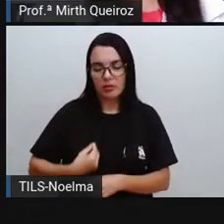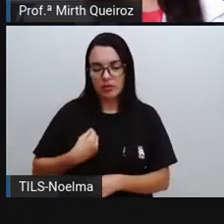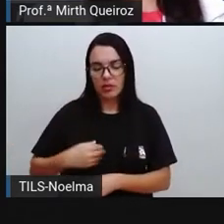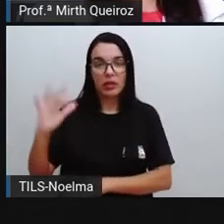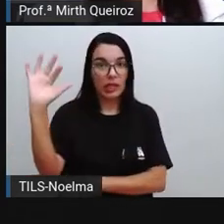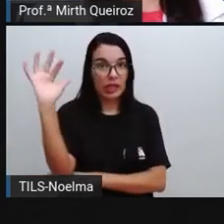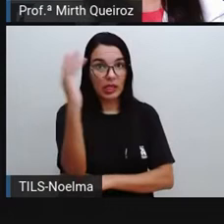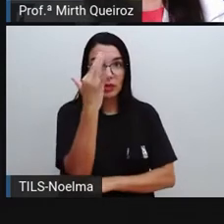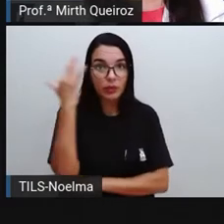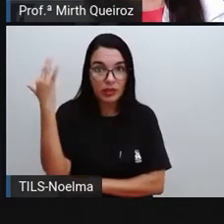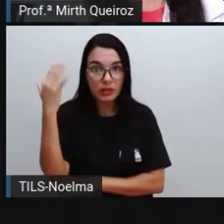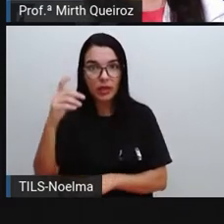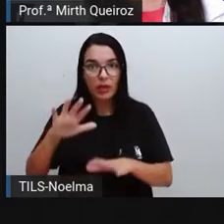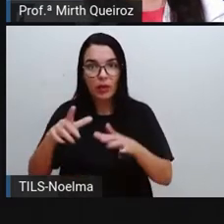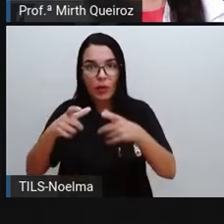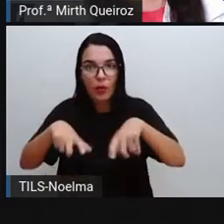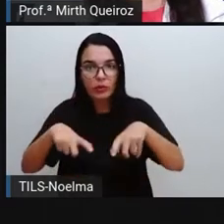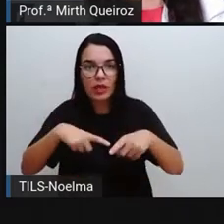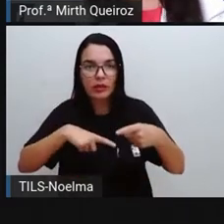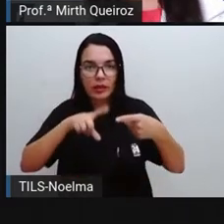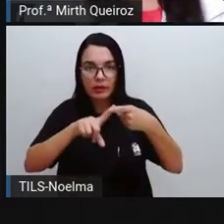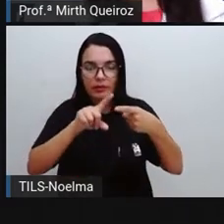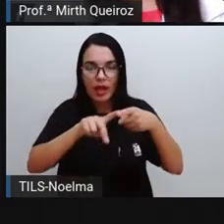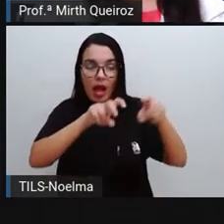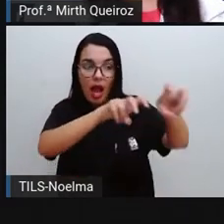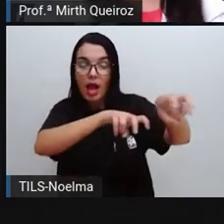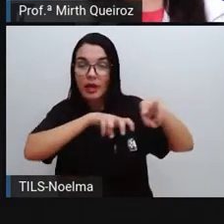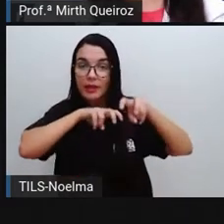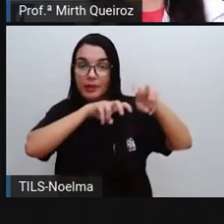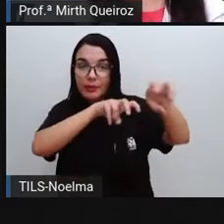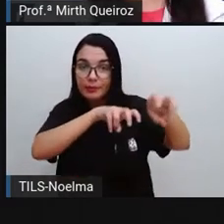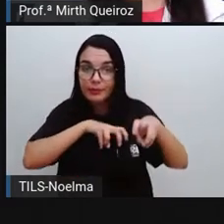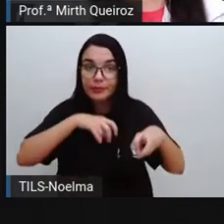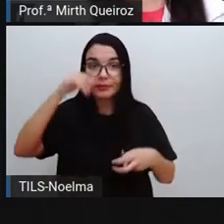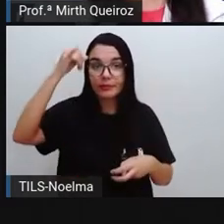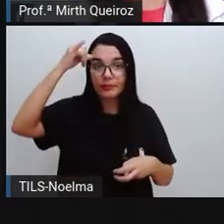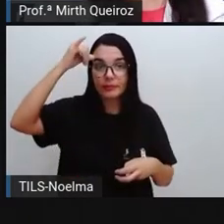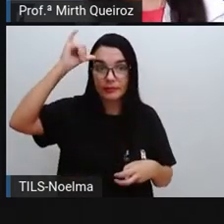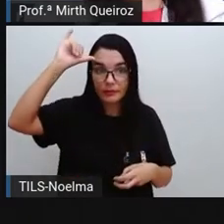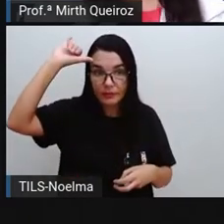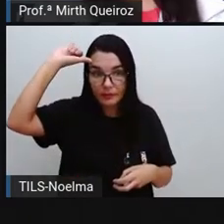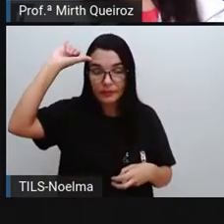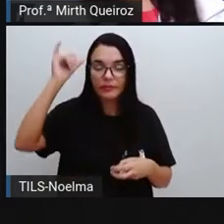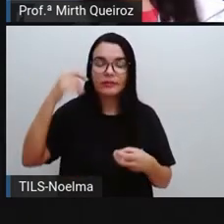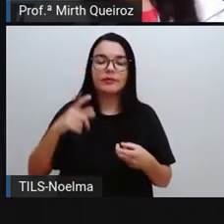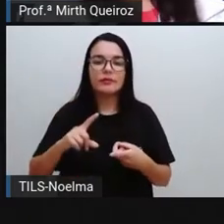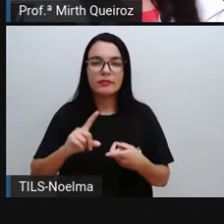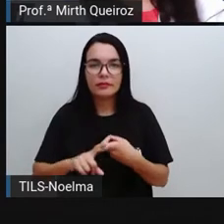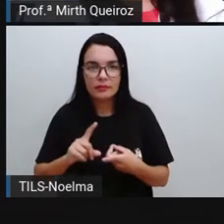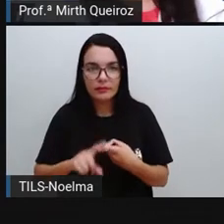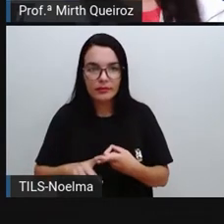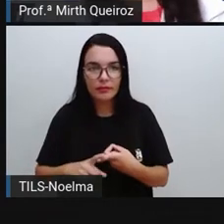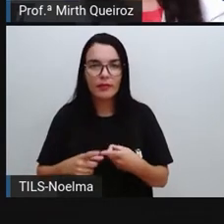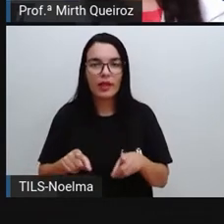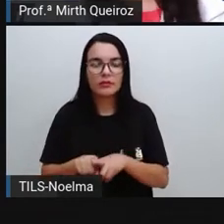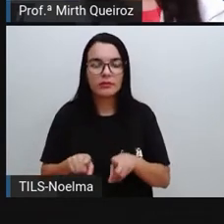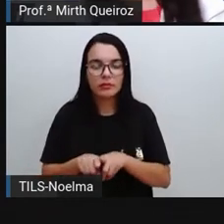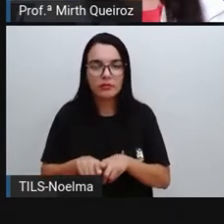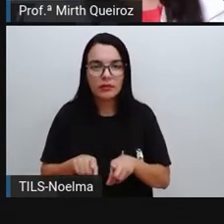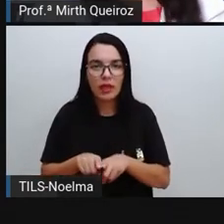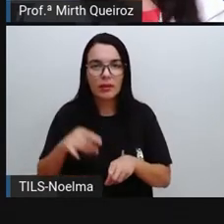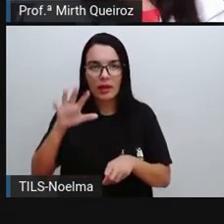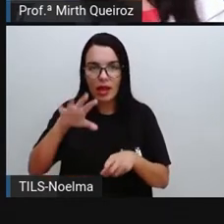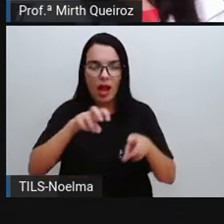exploração, certo? Onde nós temos a agricultura, né? Que é a atividade que é o manuseio do solo para a produção